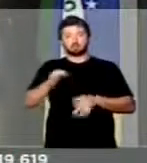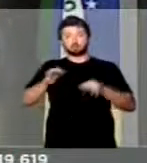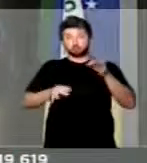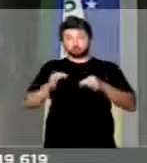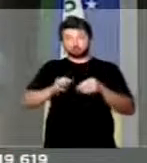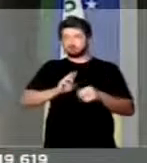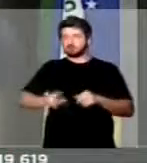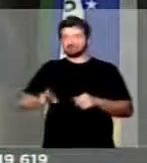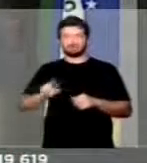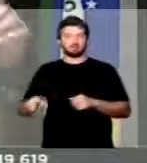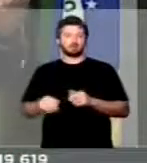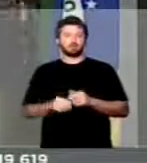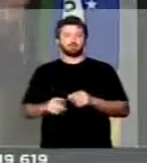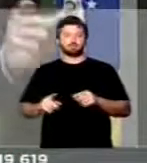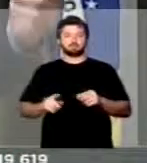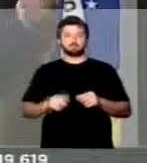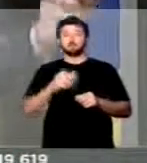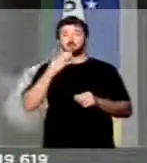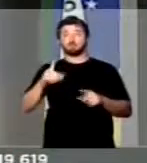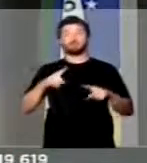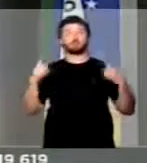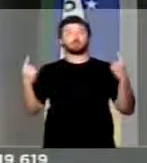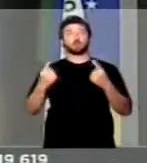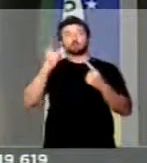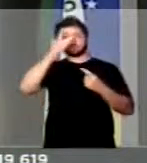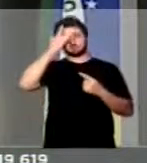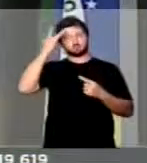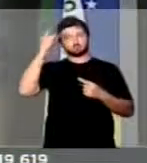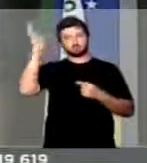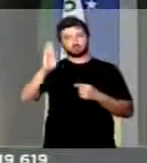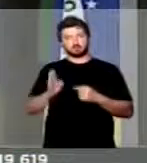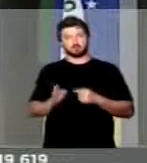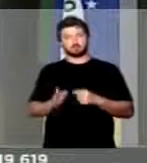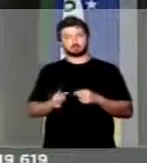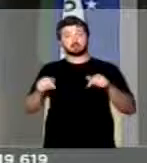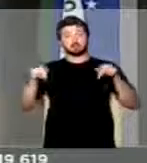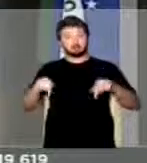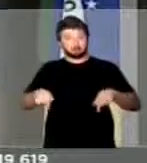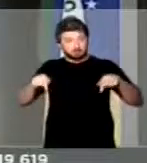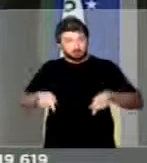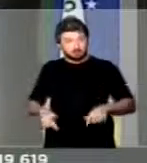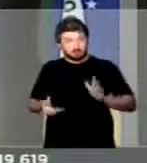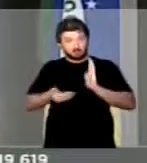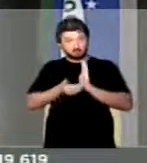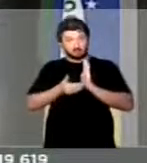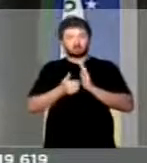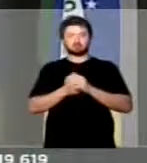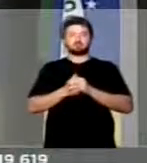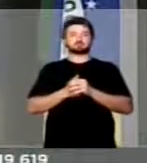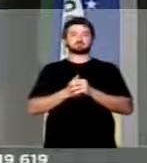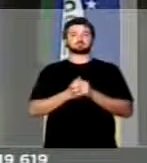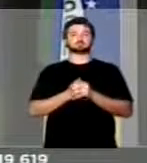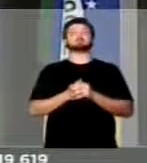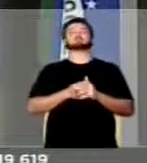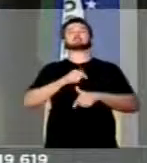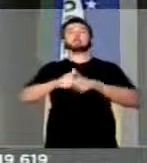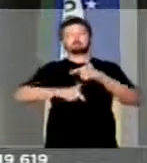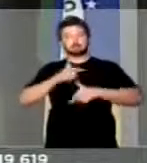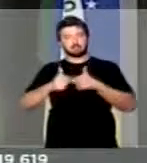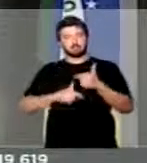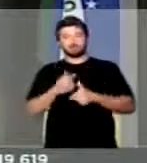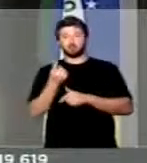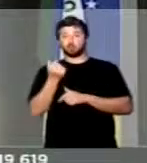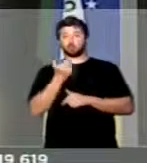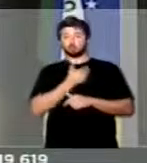justiça para todos os brasileiros. E aqui nessa casa, nós trabalhamos com